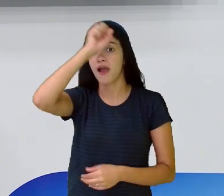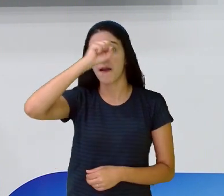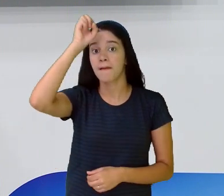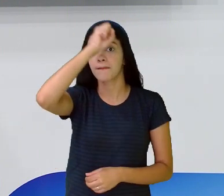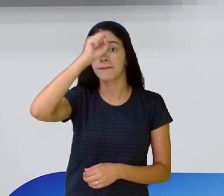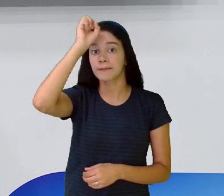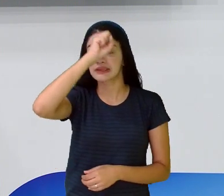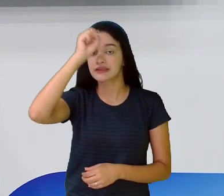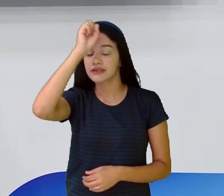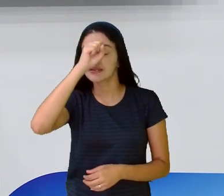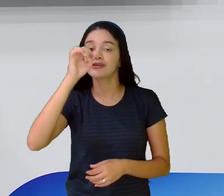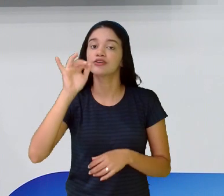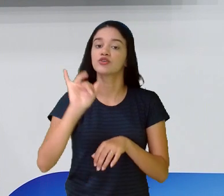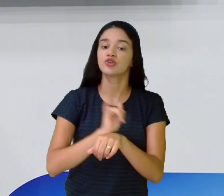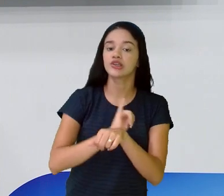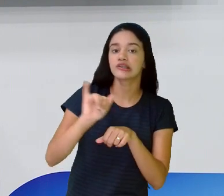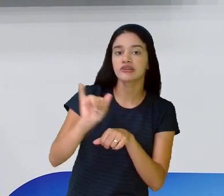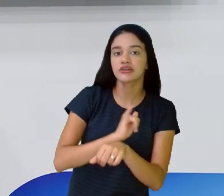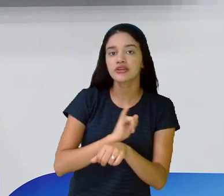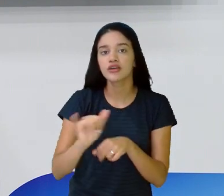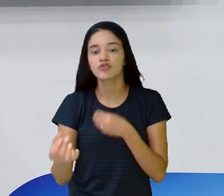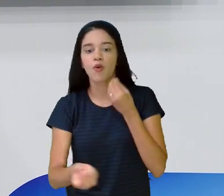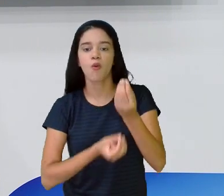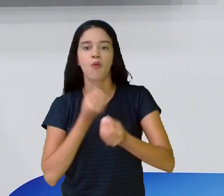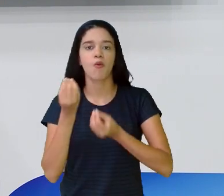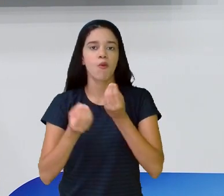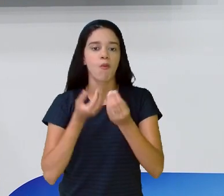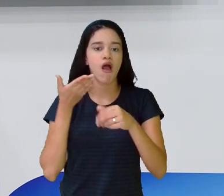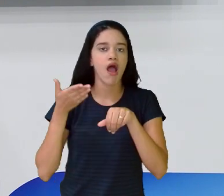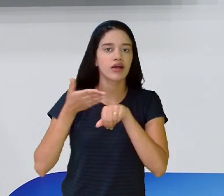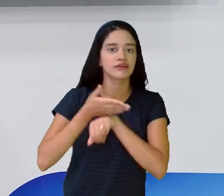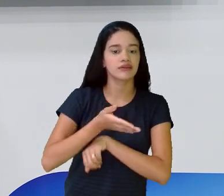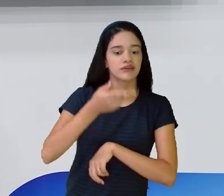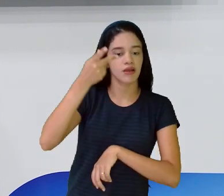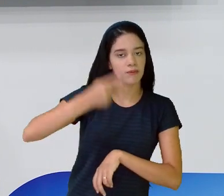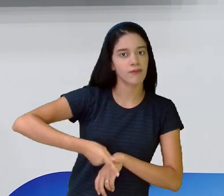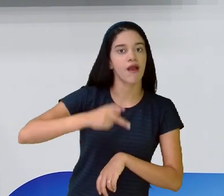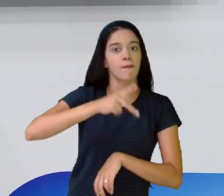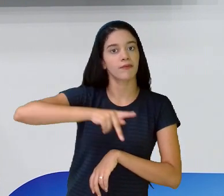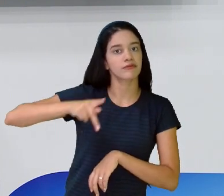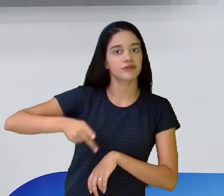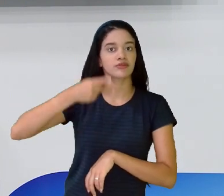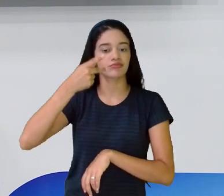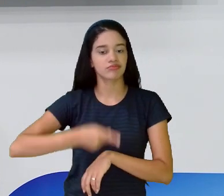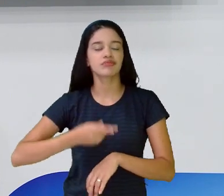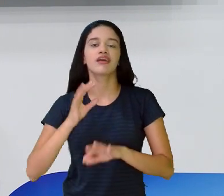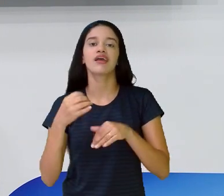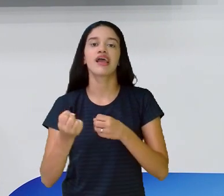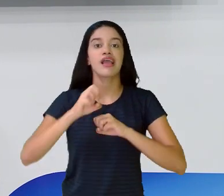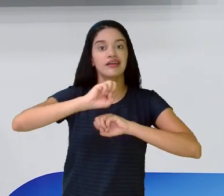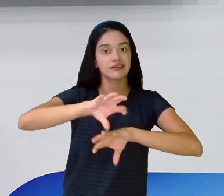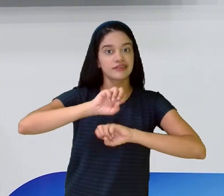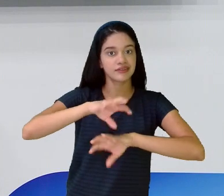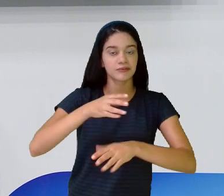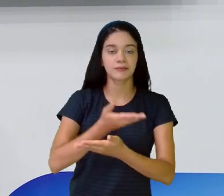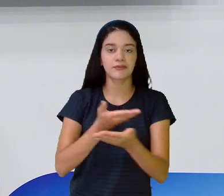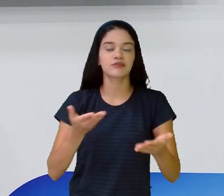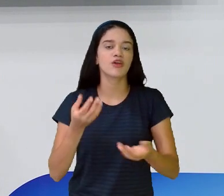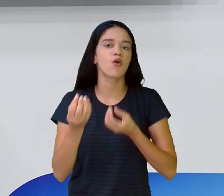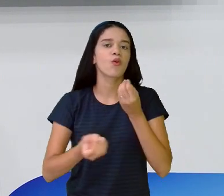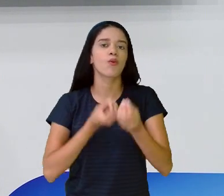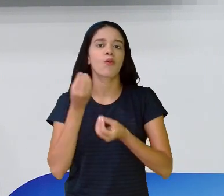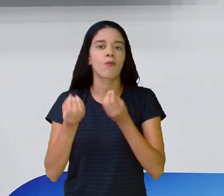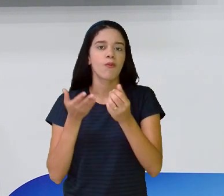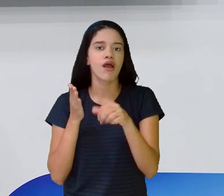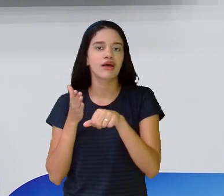aí quais são os caminhos, as formas, as professoras aqui do Educa Recife ensinando para vocês como vocês